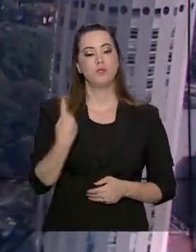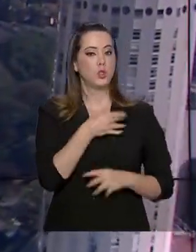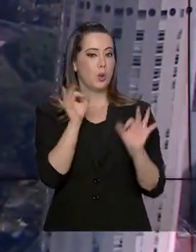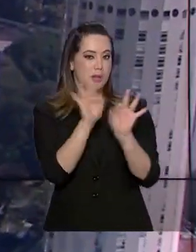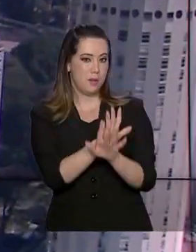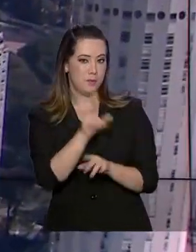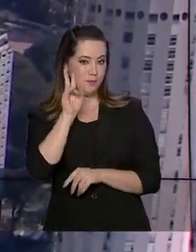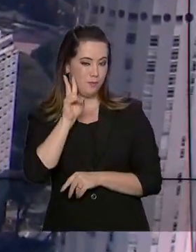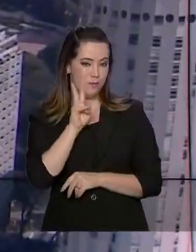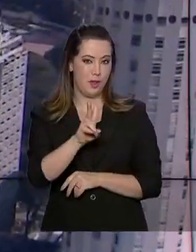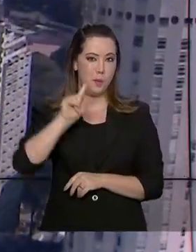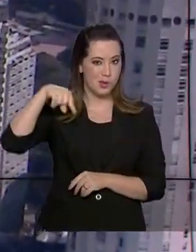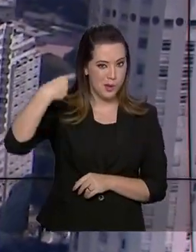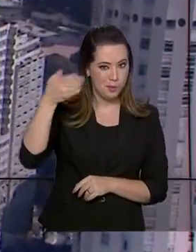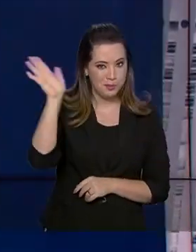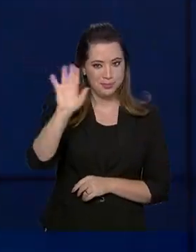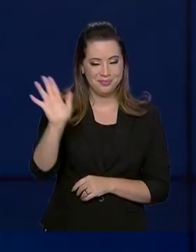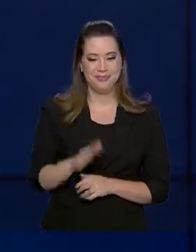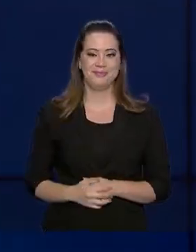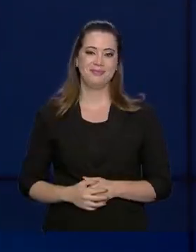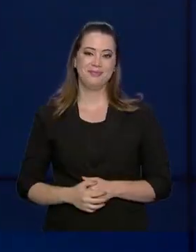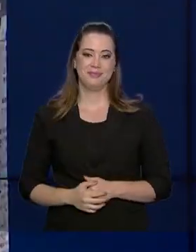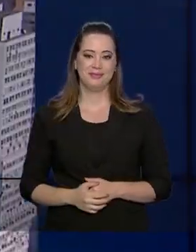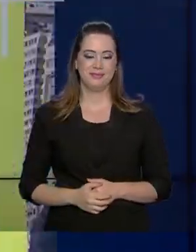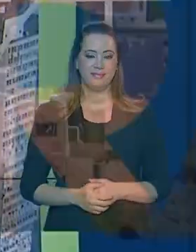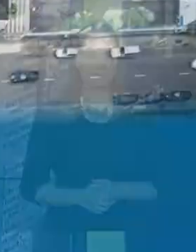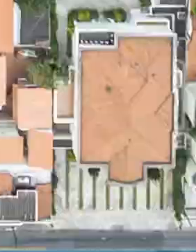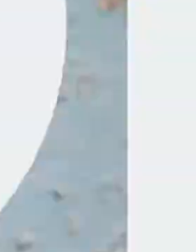fica por aqui. Nos vemos na próxima edição. Até lá!